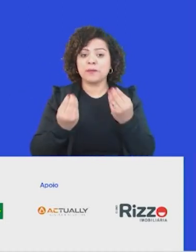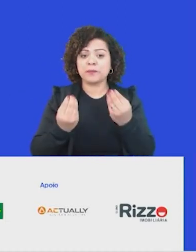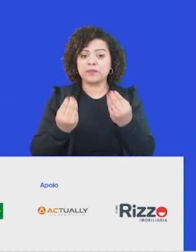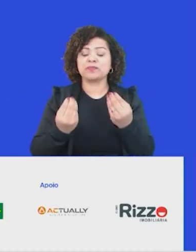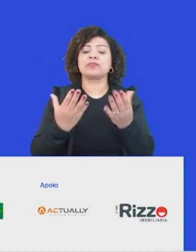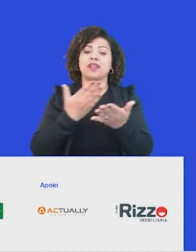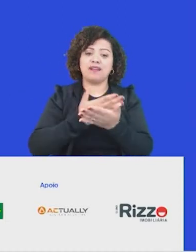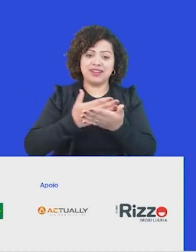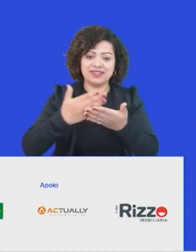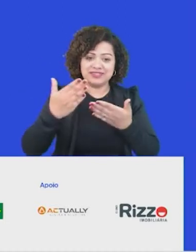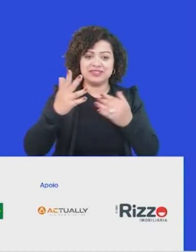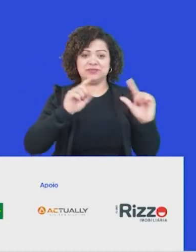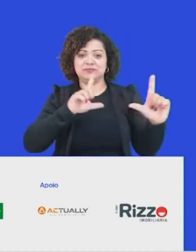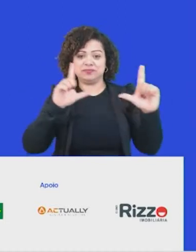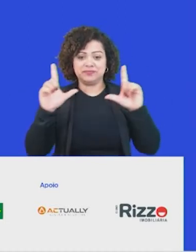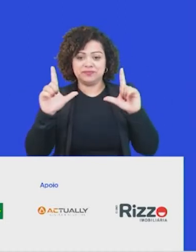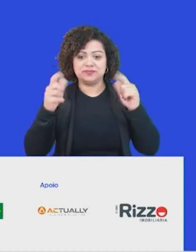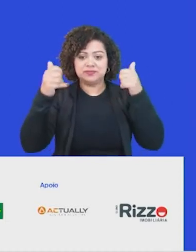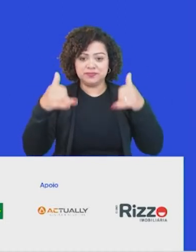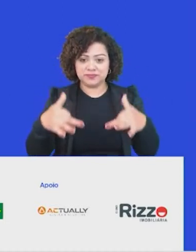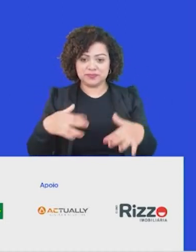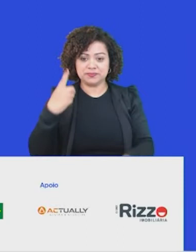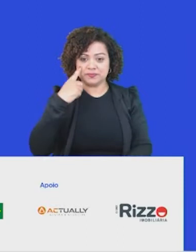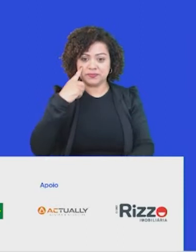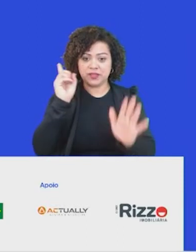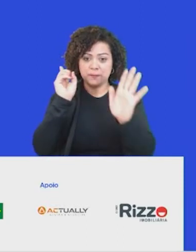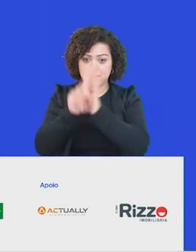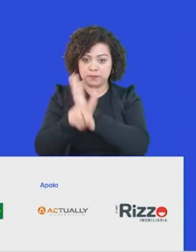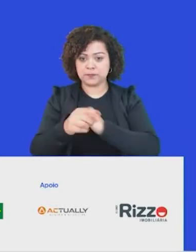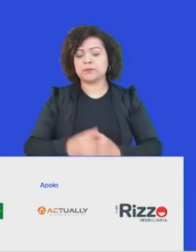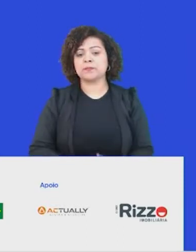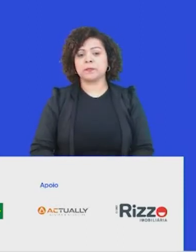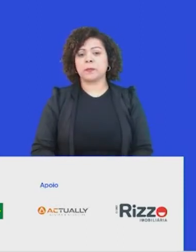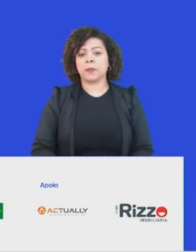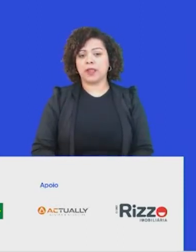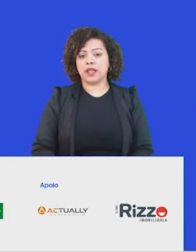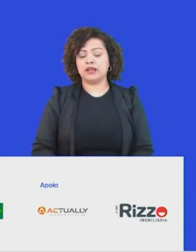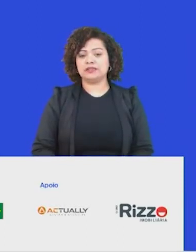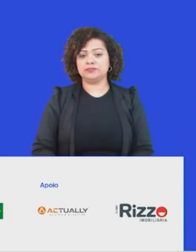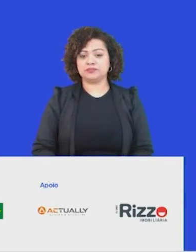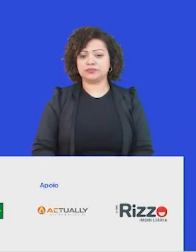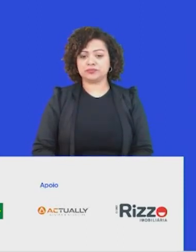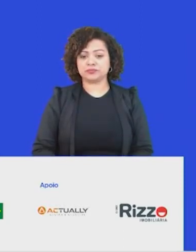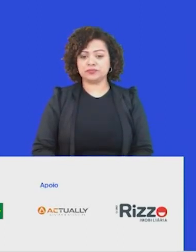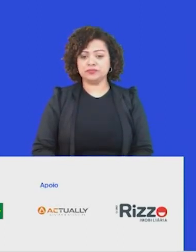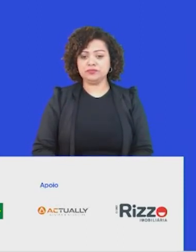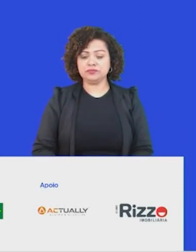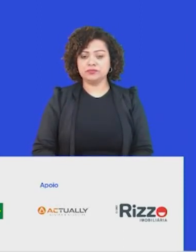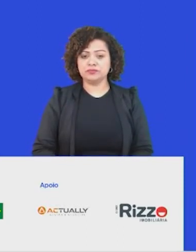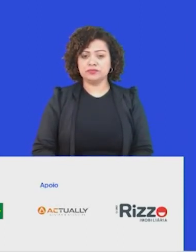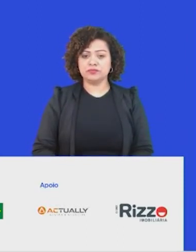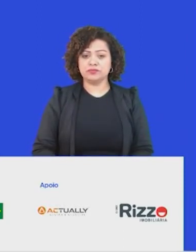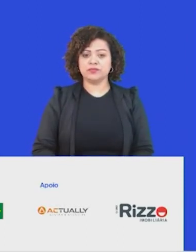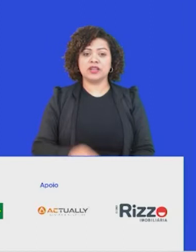já está projetando, e eu quero trazer uma primeira pergunta para você. Eu quero te fazer esse convite, se você quiser, você pode até